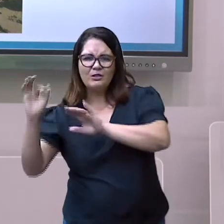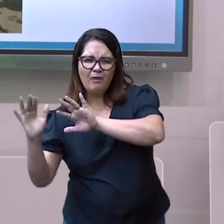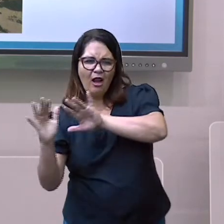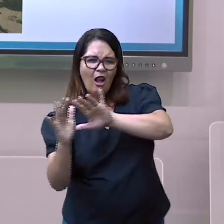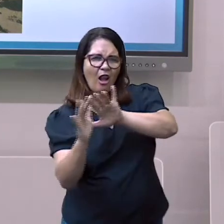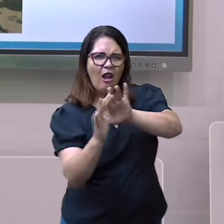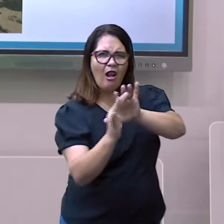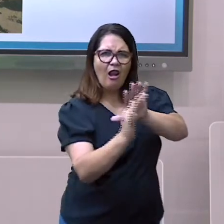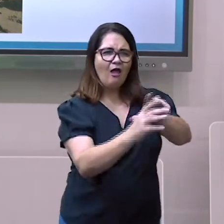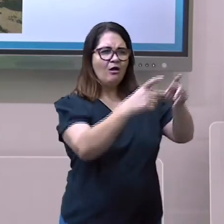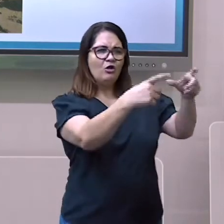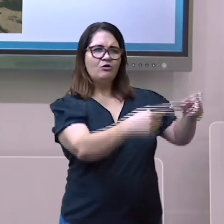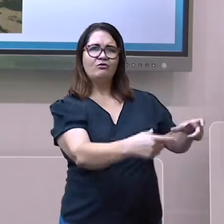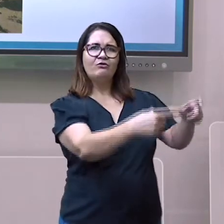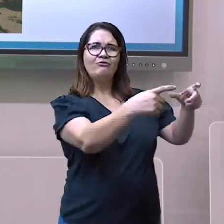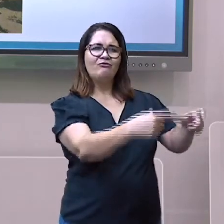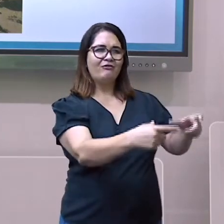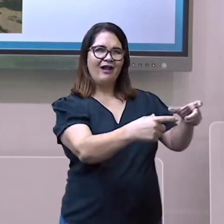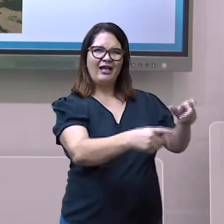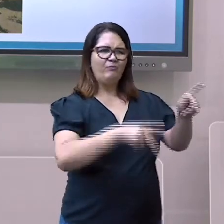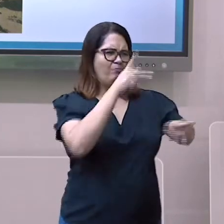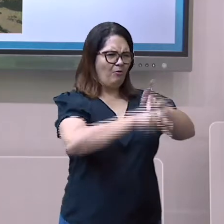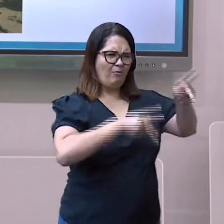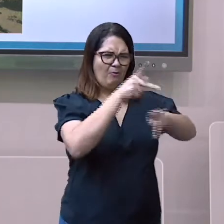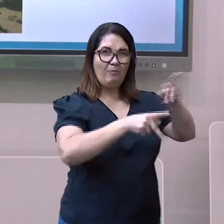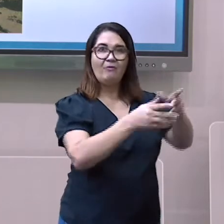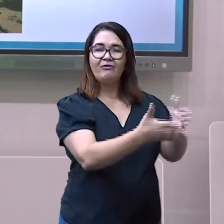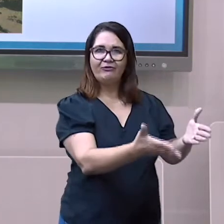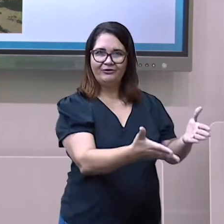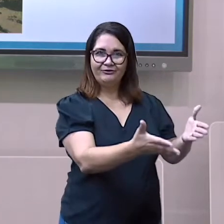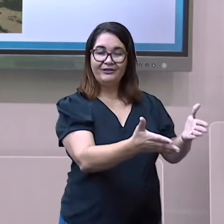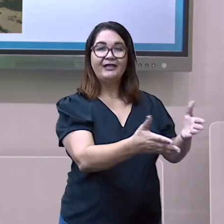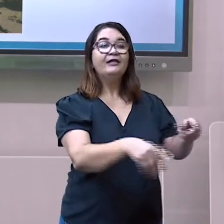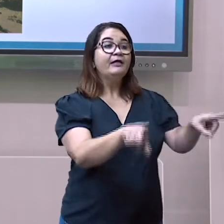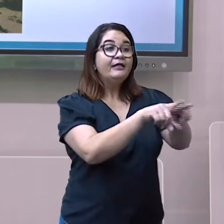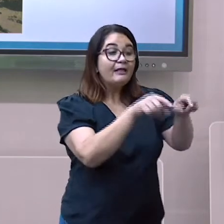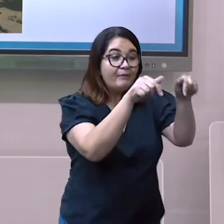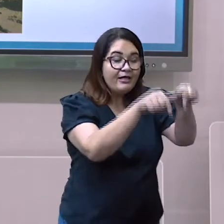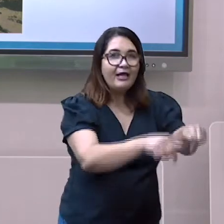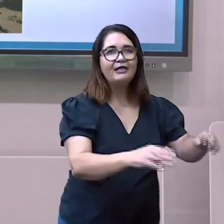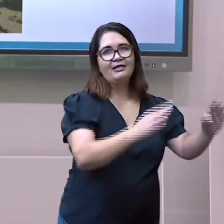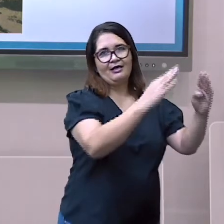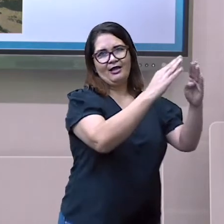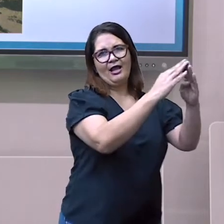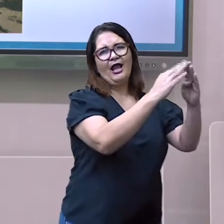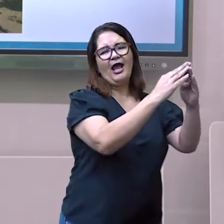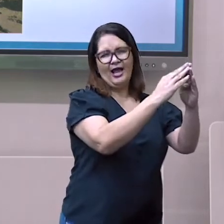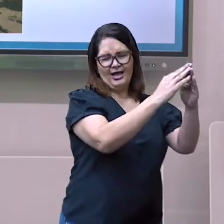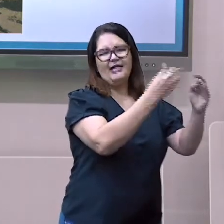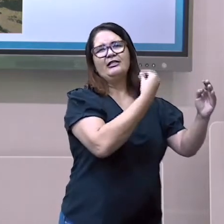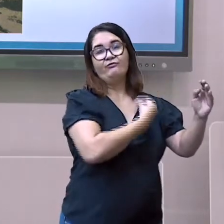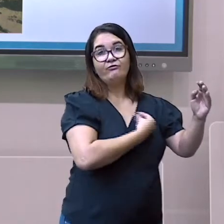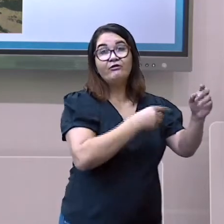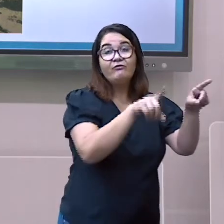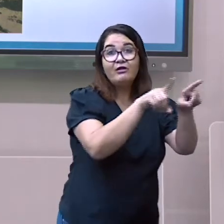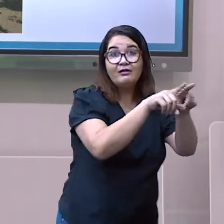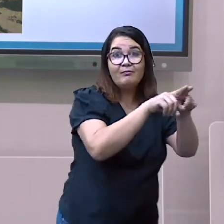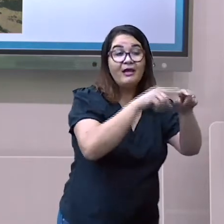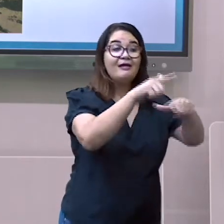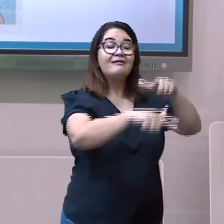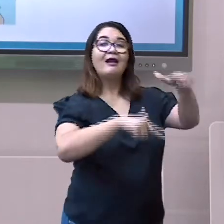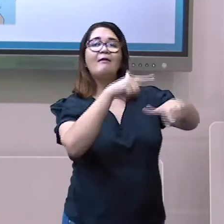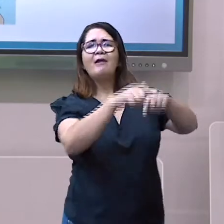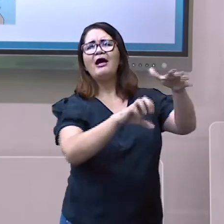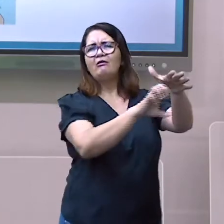Nesta área, além de morar, as pessoas também trabalham, estudam e desfrutam de lazer.